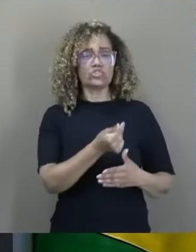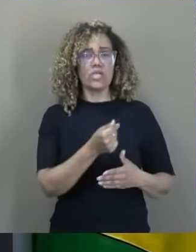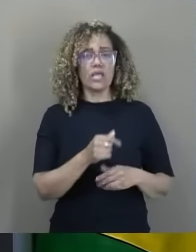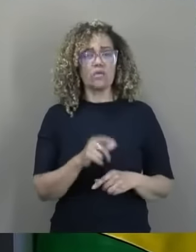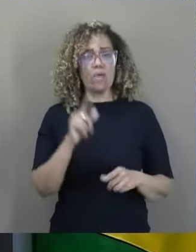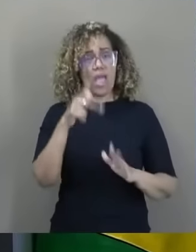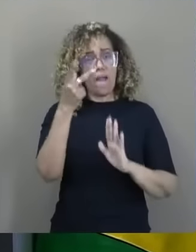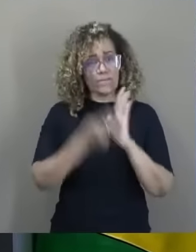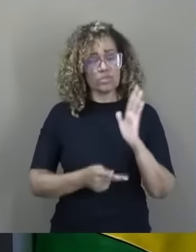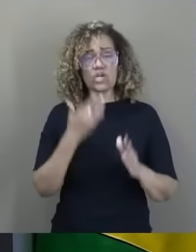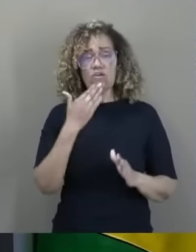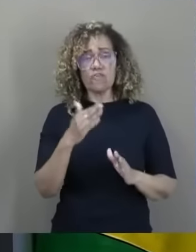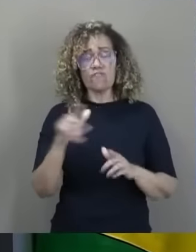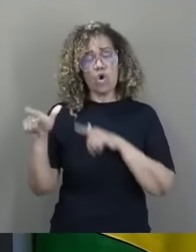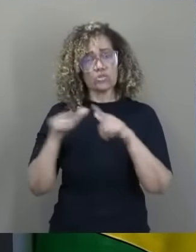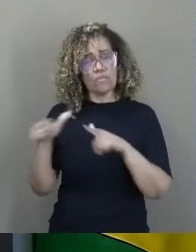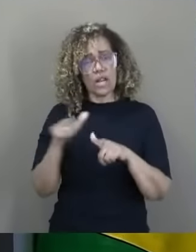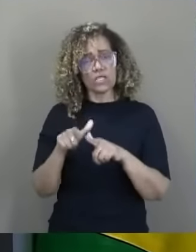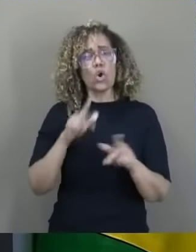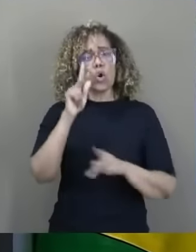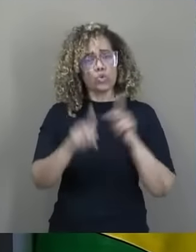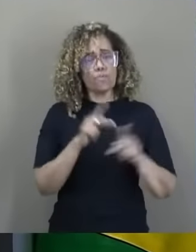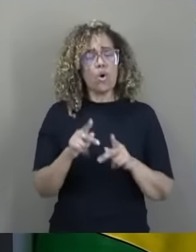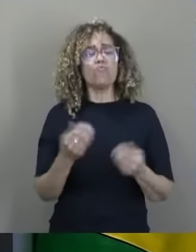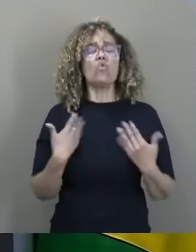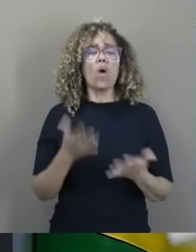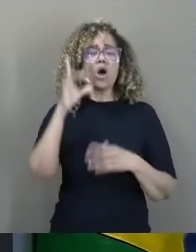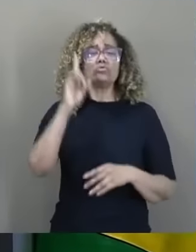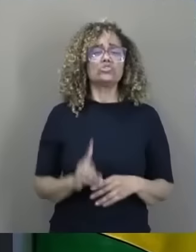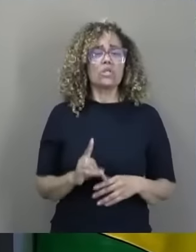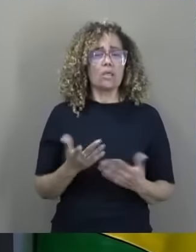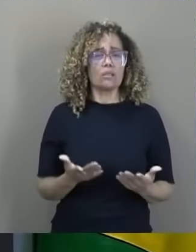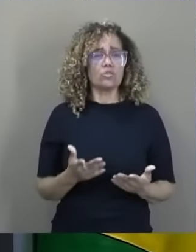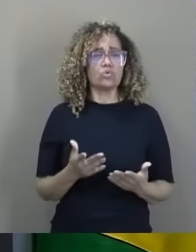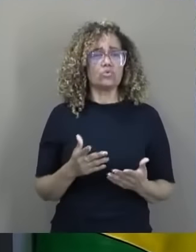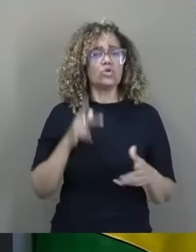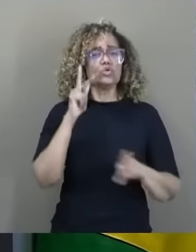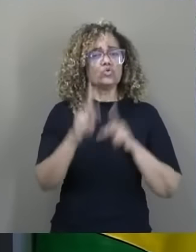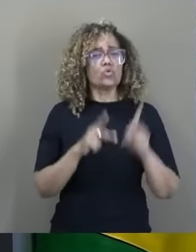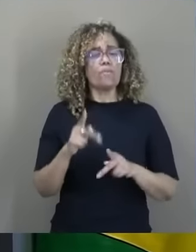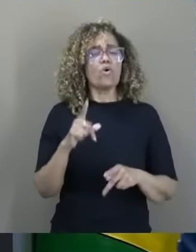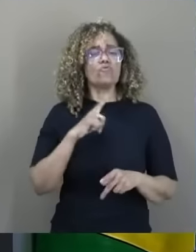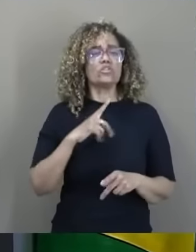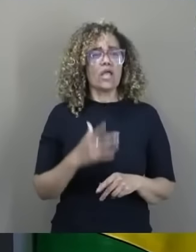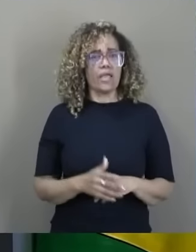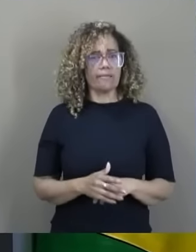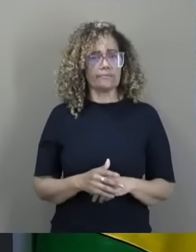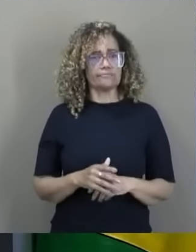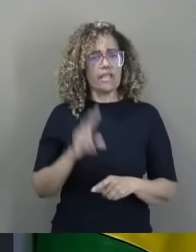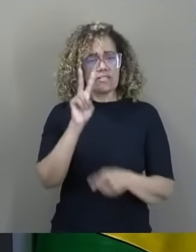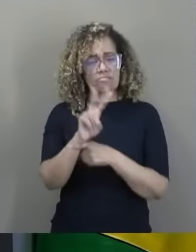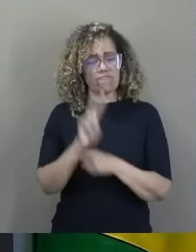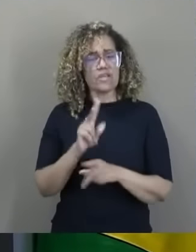um projeto a favor do trabalhador. E como é que um direito não defende o povo? Como é que um direito não defende a população